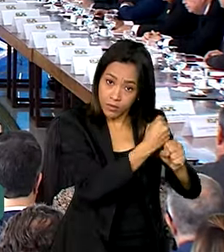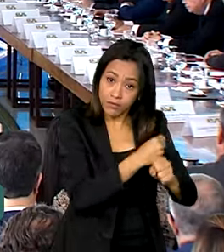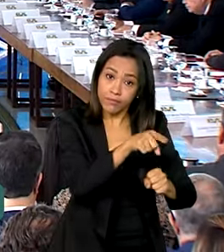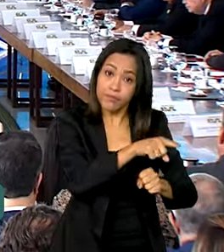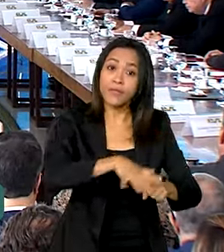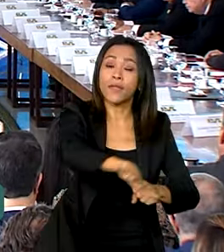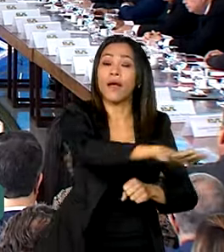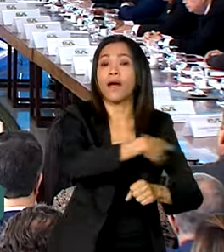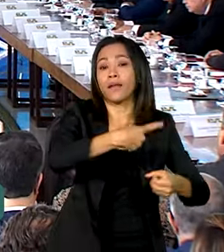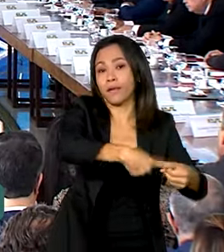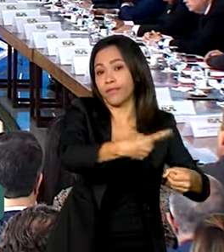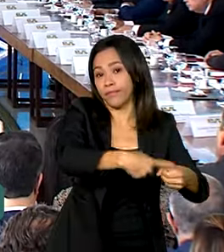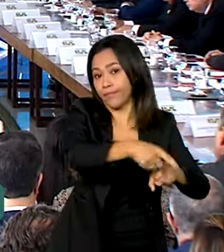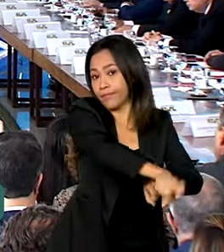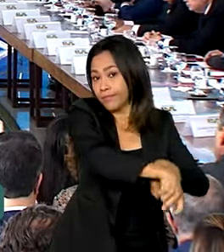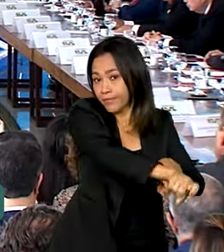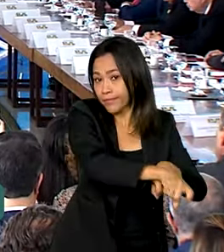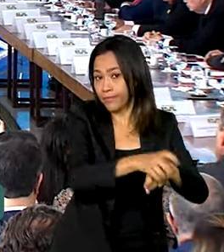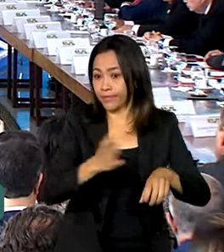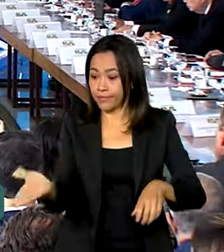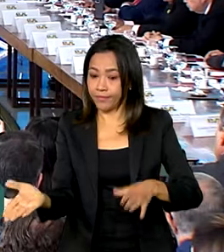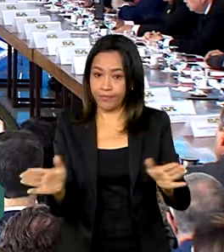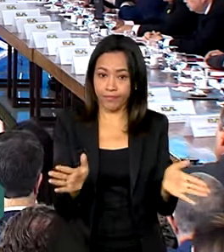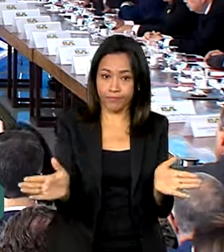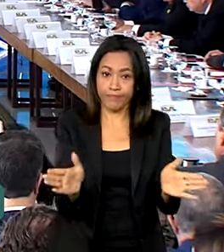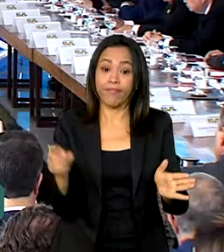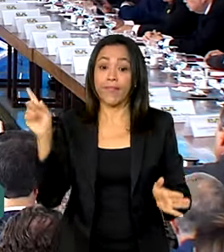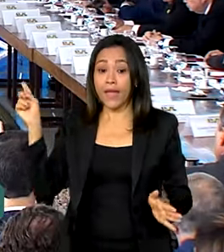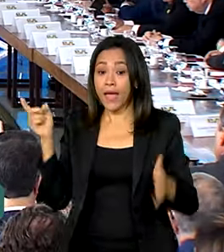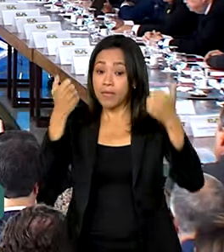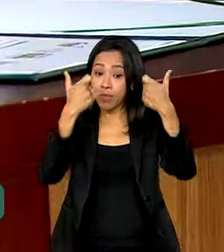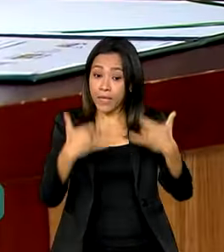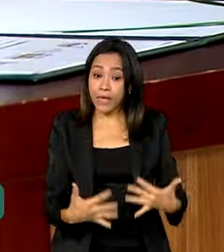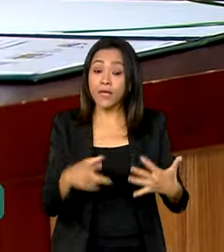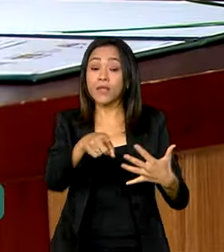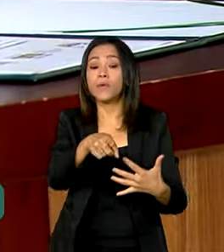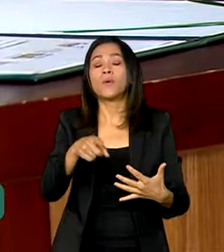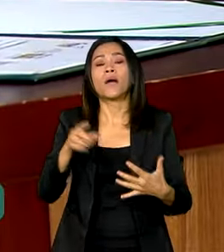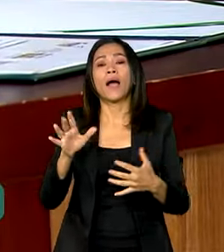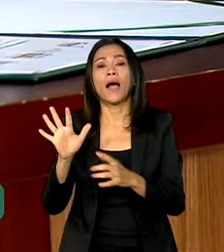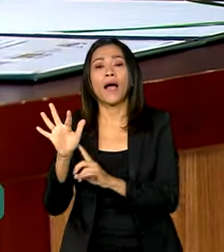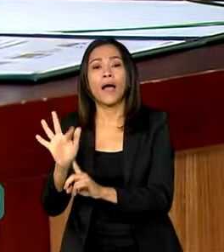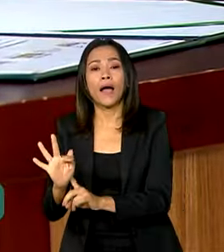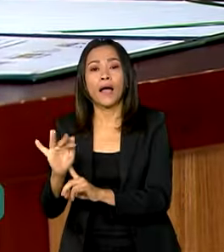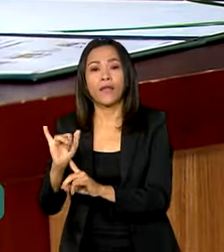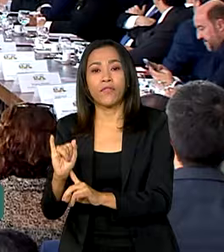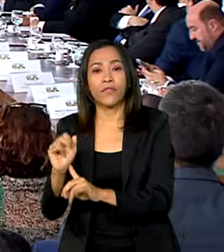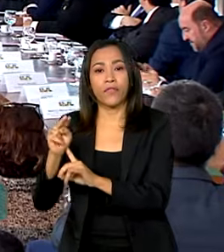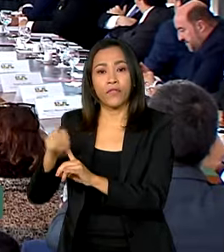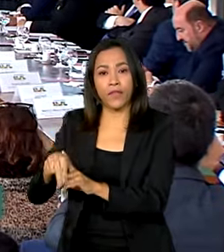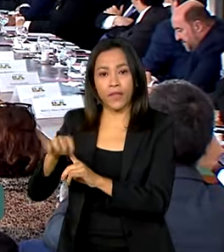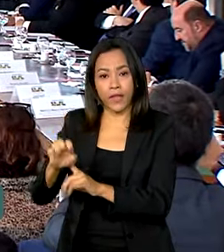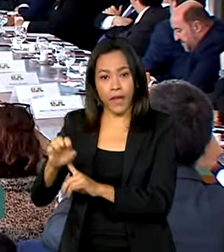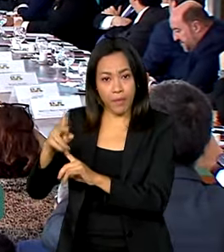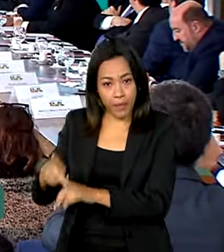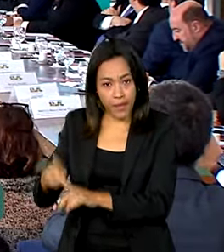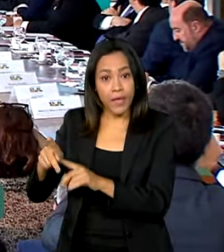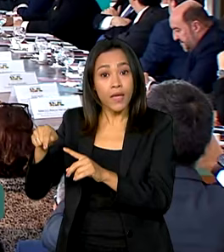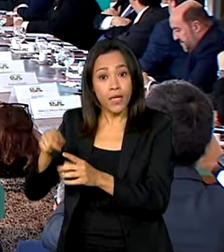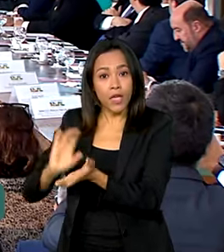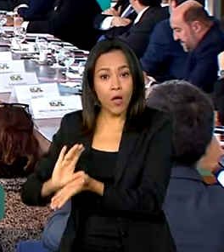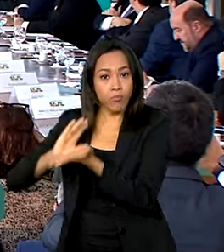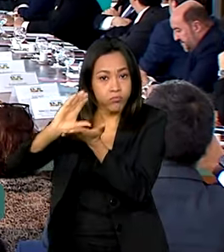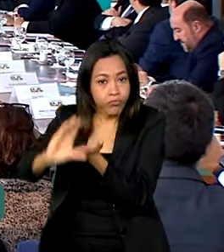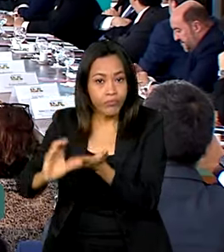No lançamento da Missão 3 da nova indústria Brasil, a FINEP, empresa pública que financia a inovação no